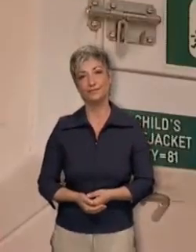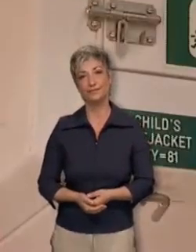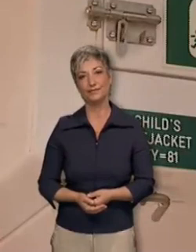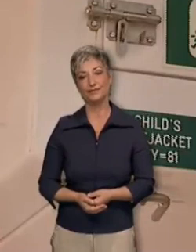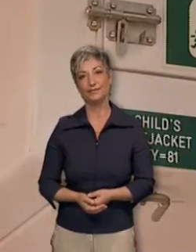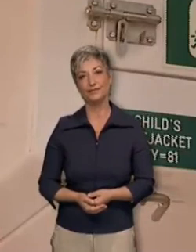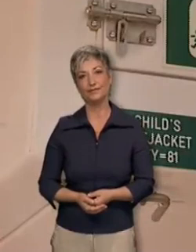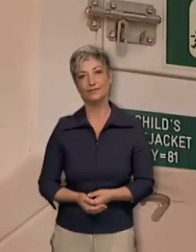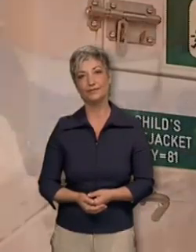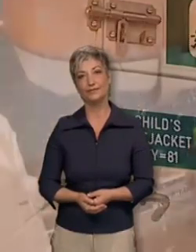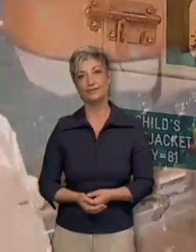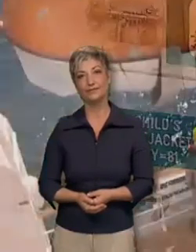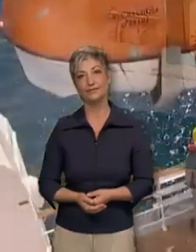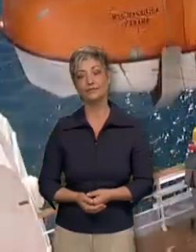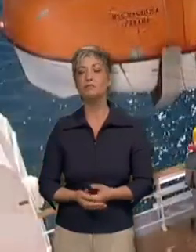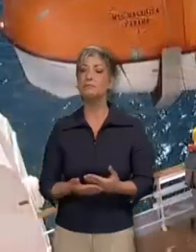para crianças.